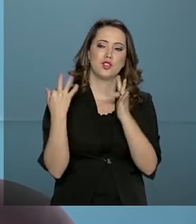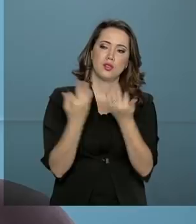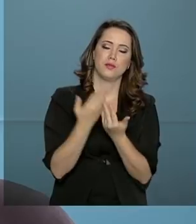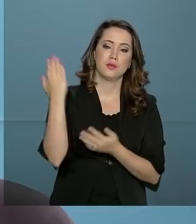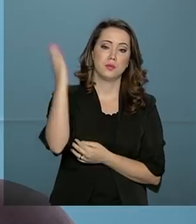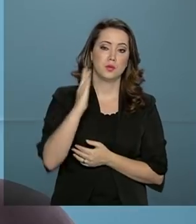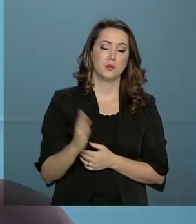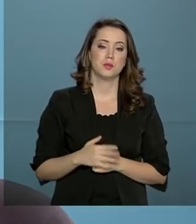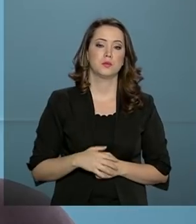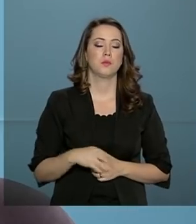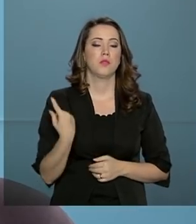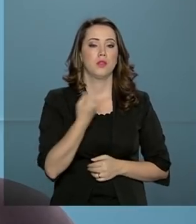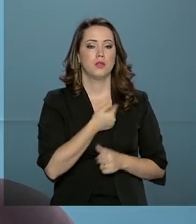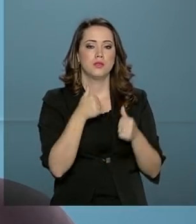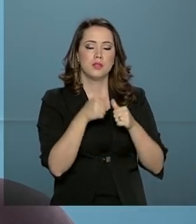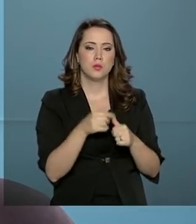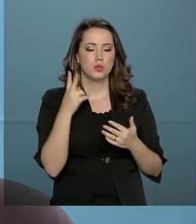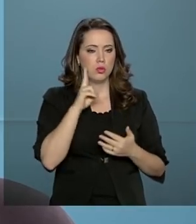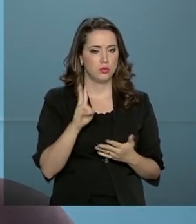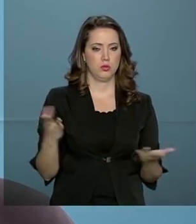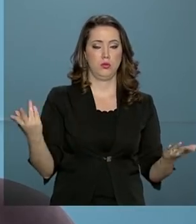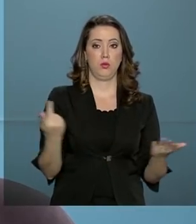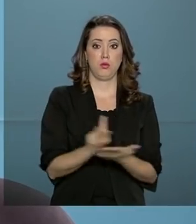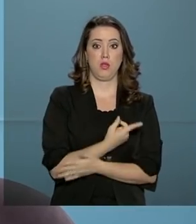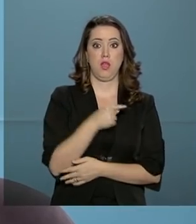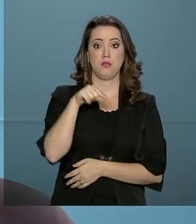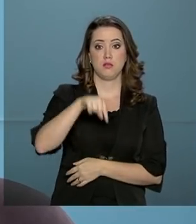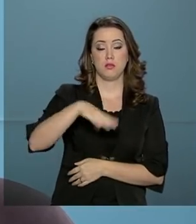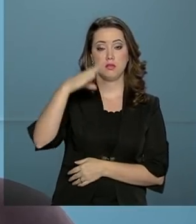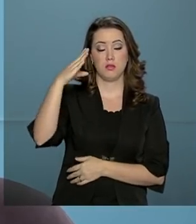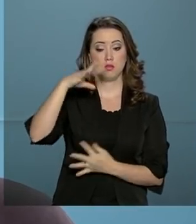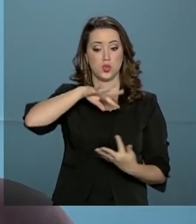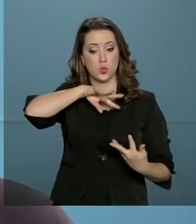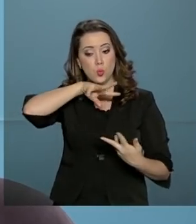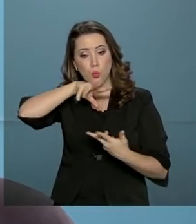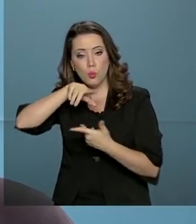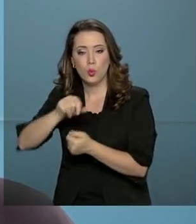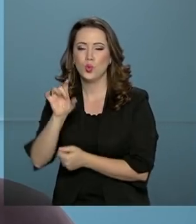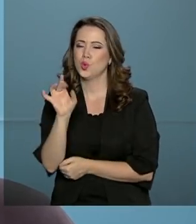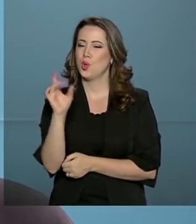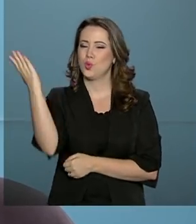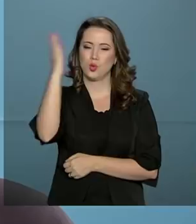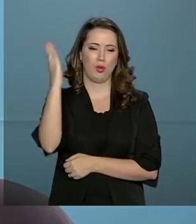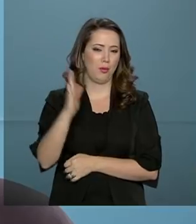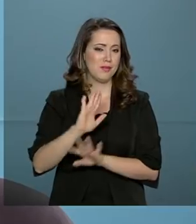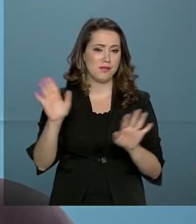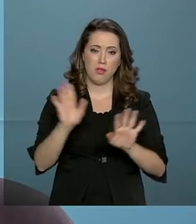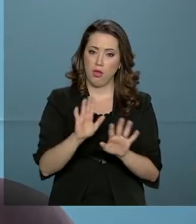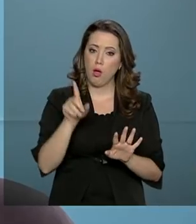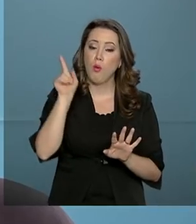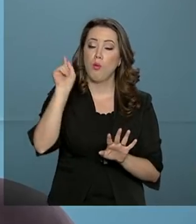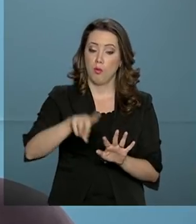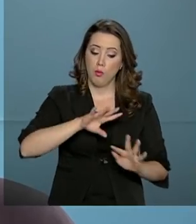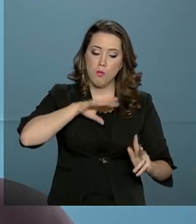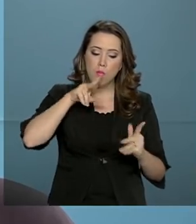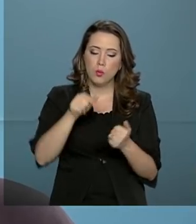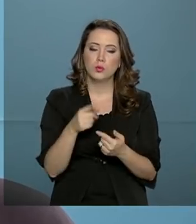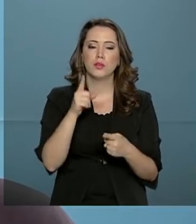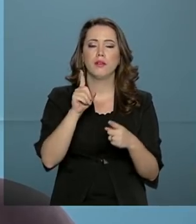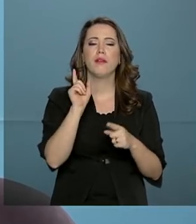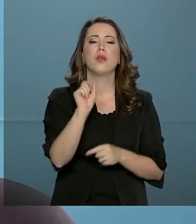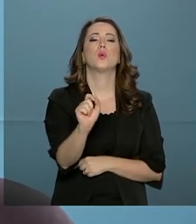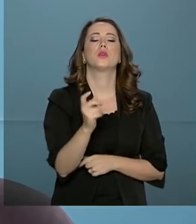brasileira. Nós estamos diante de um fenômeno, é um fenômeno mundial, não é um fenômeno apenas no Brasil, que é a